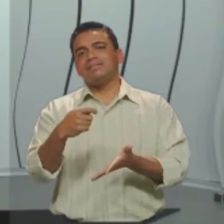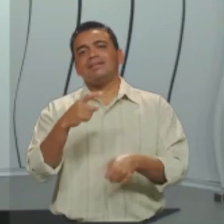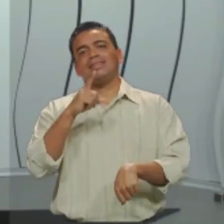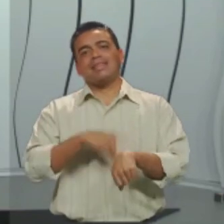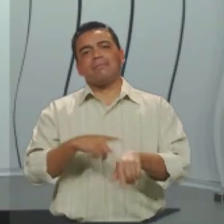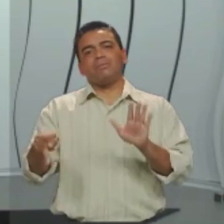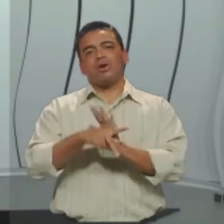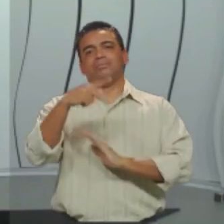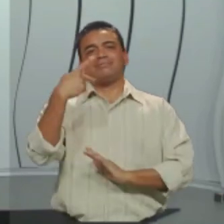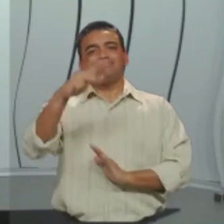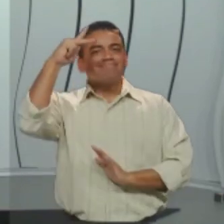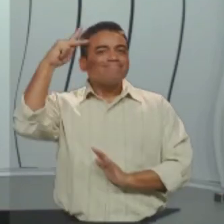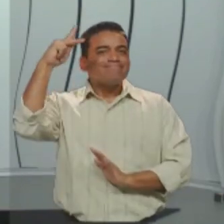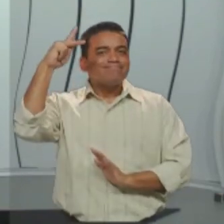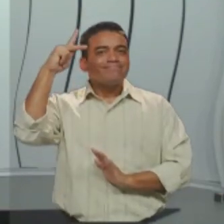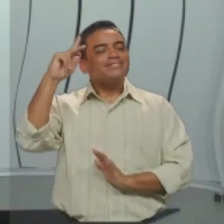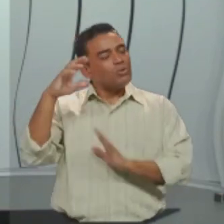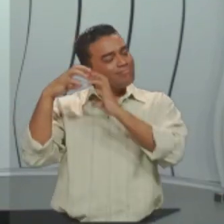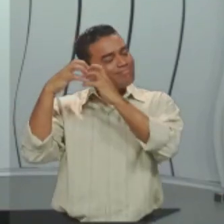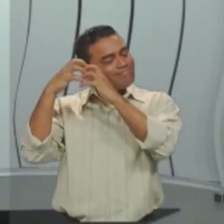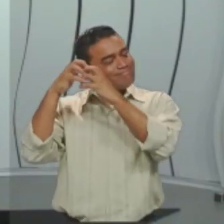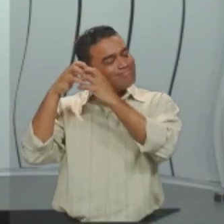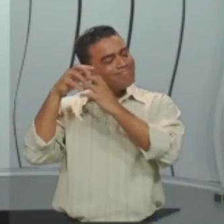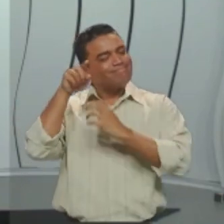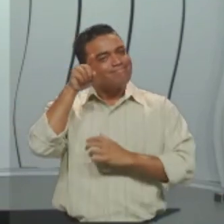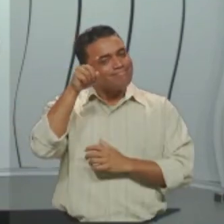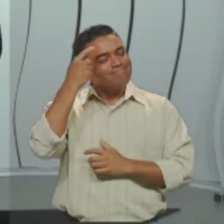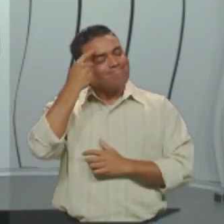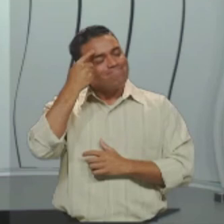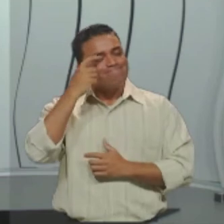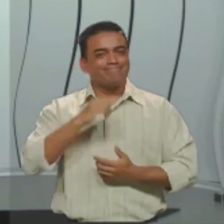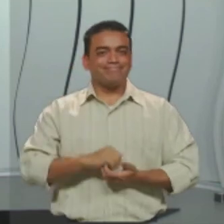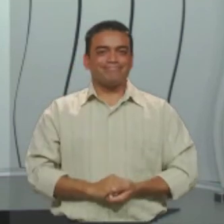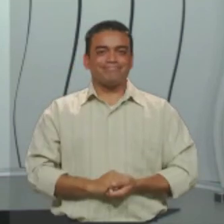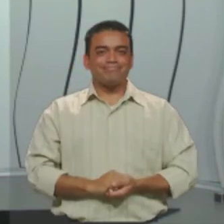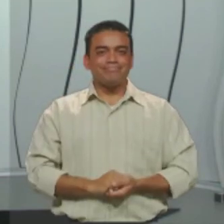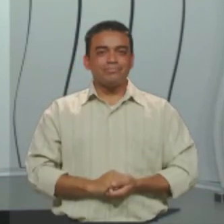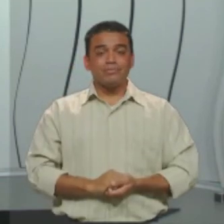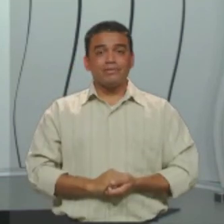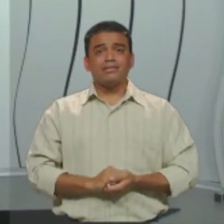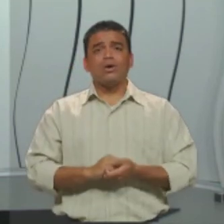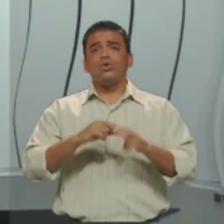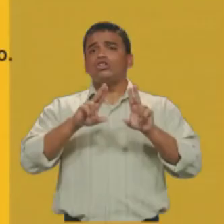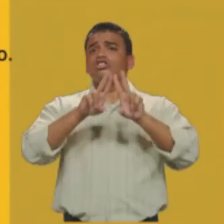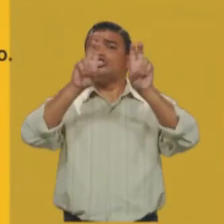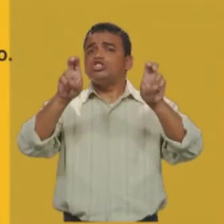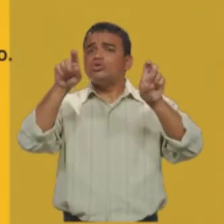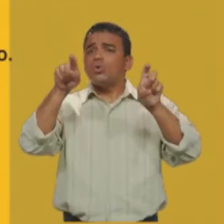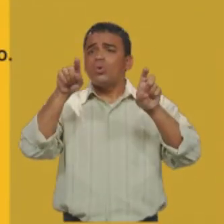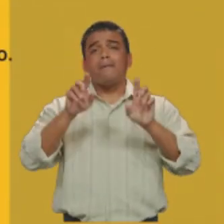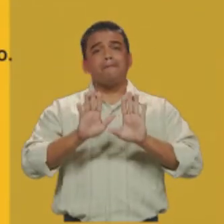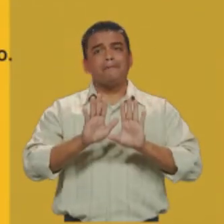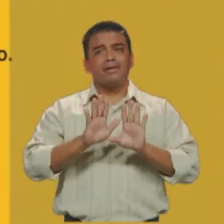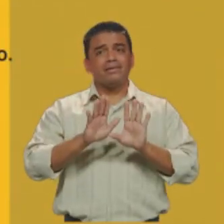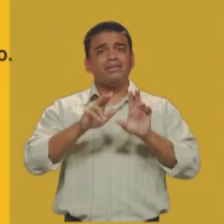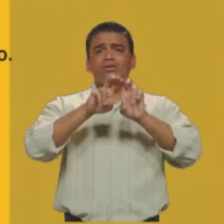mesmos. Mas fica aí de reflexão para todos. Ok? Então análise aqui. E o título. Mas nós no